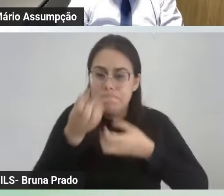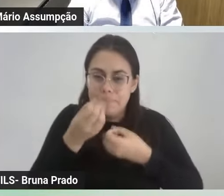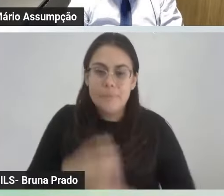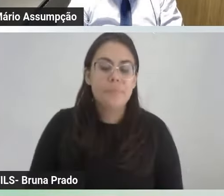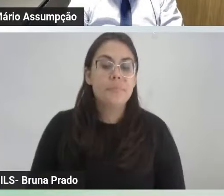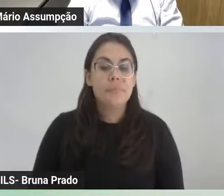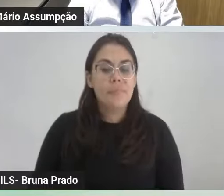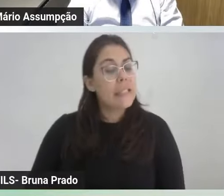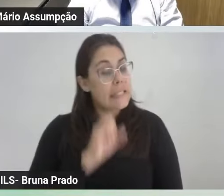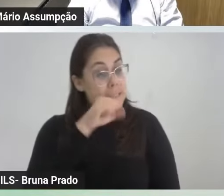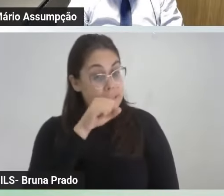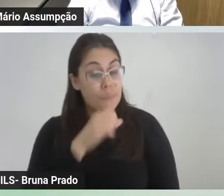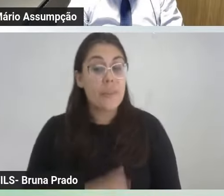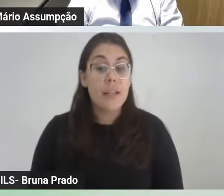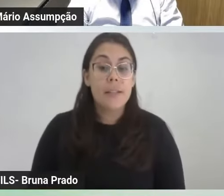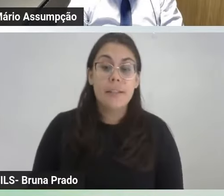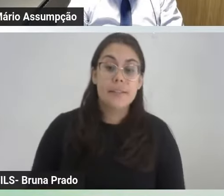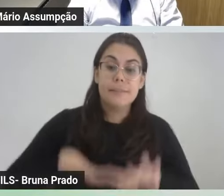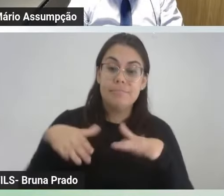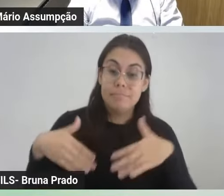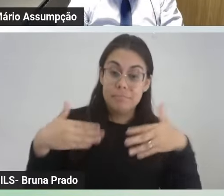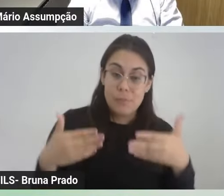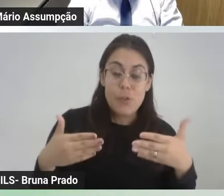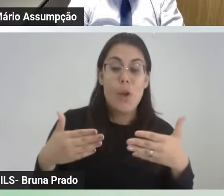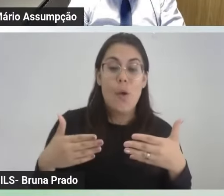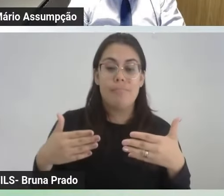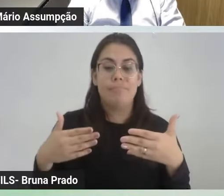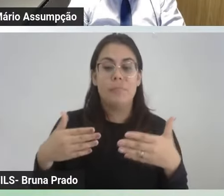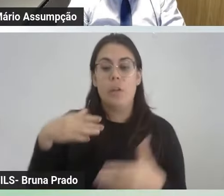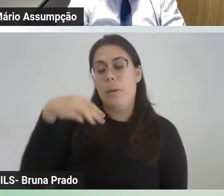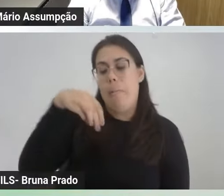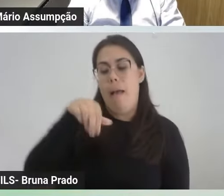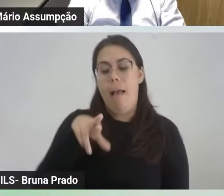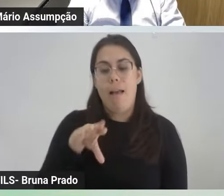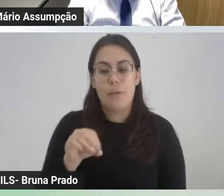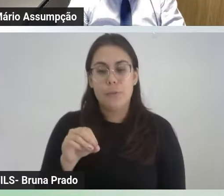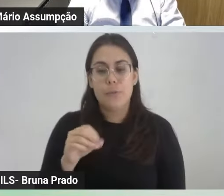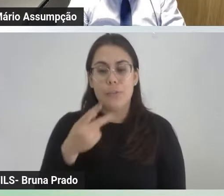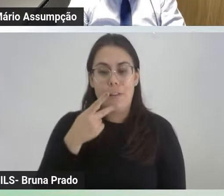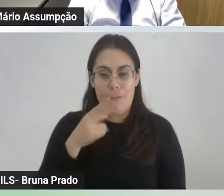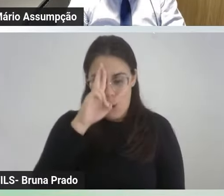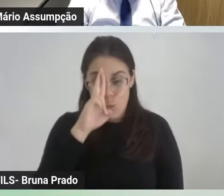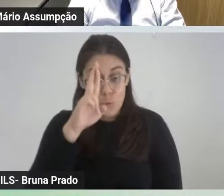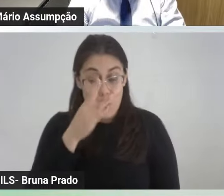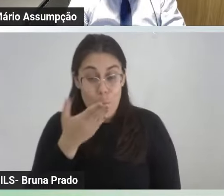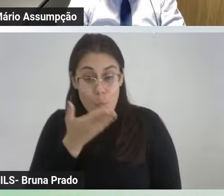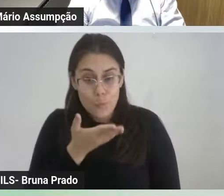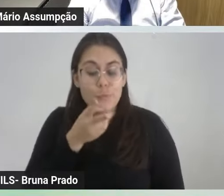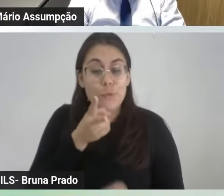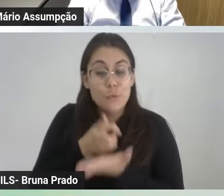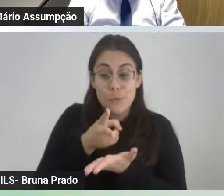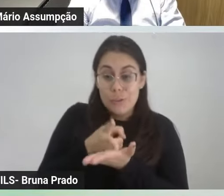Sim. Doutor Mário, eu gostaria de compartilhar um pouco com o senhor na linha em continuidade, o que o senhor trouxe de